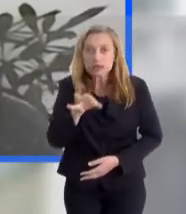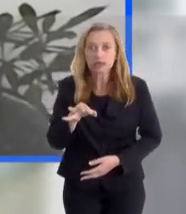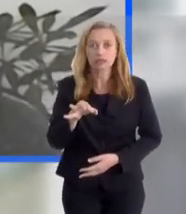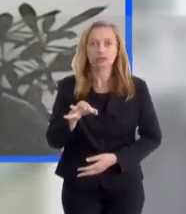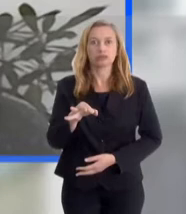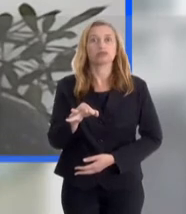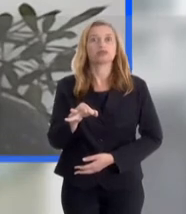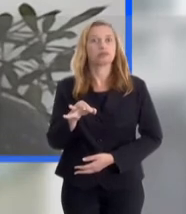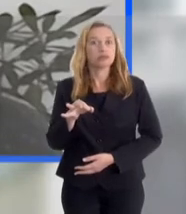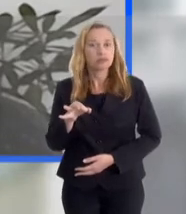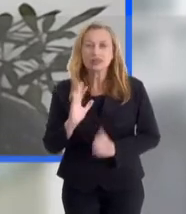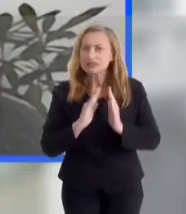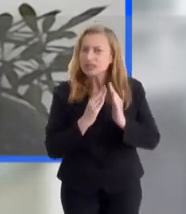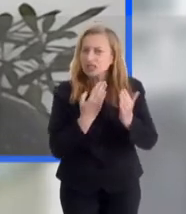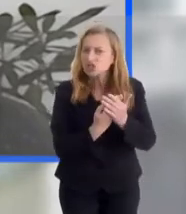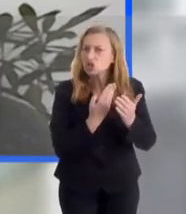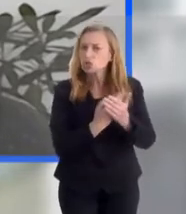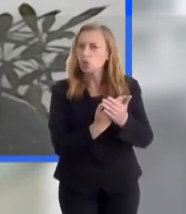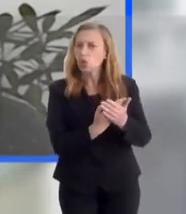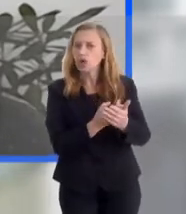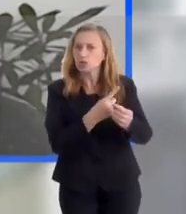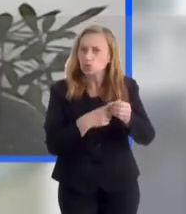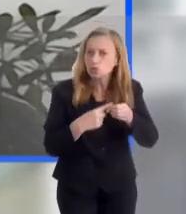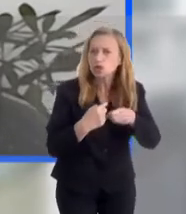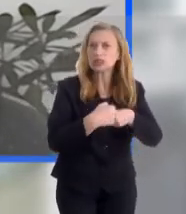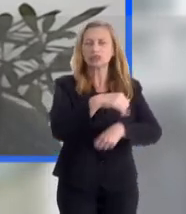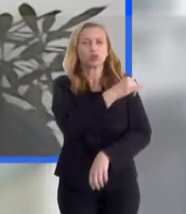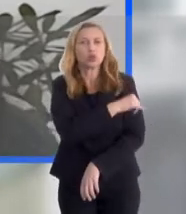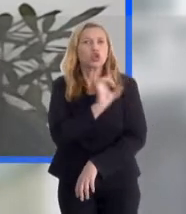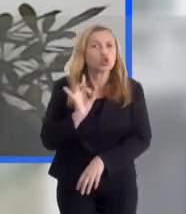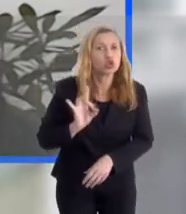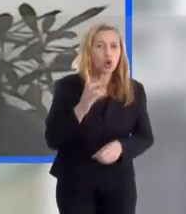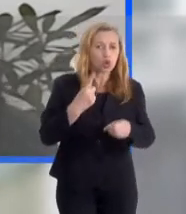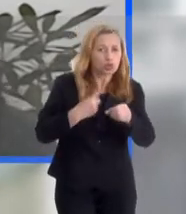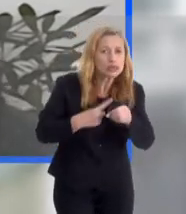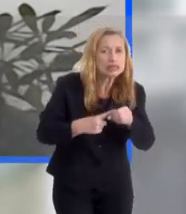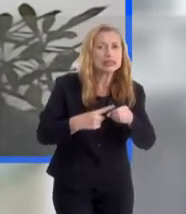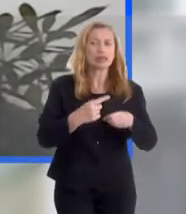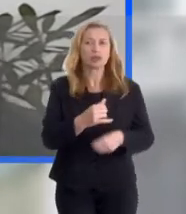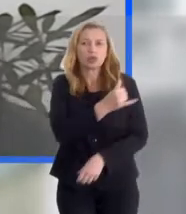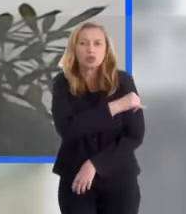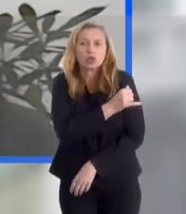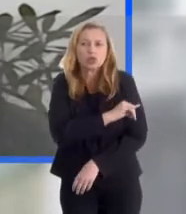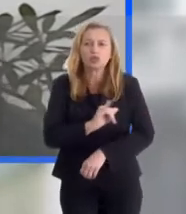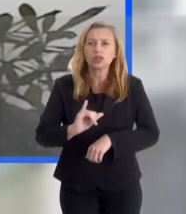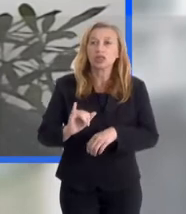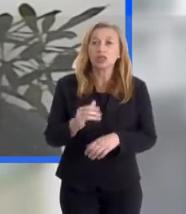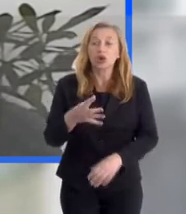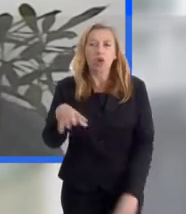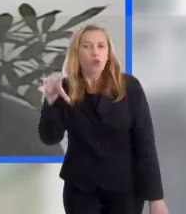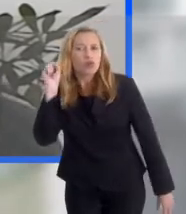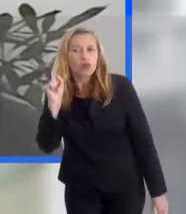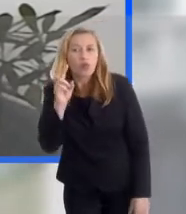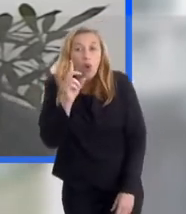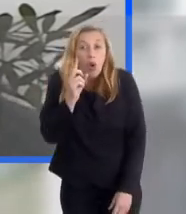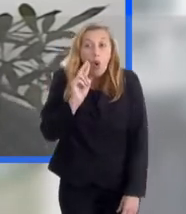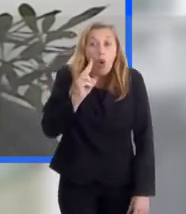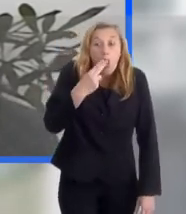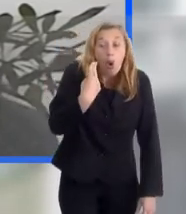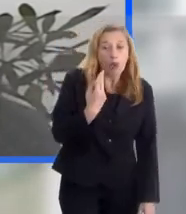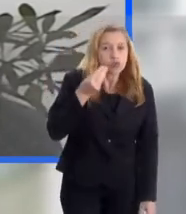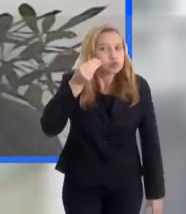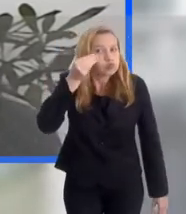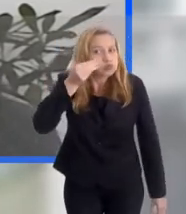das escolas do município do Rio, tô falando só no município, na capital, ouviram ou conviveram